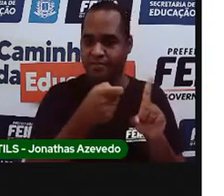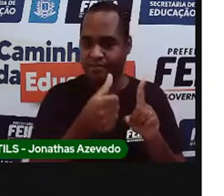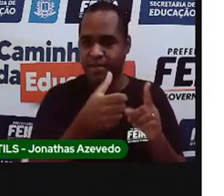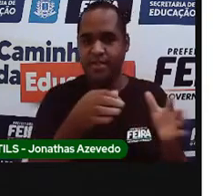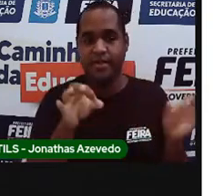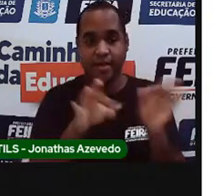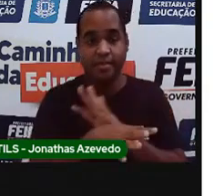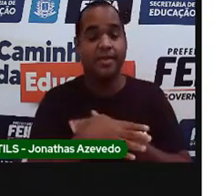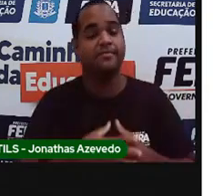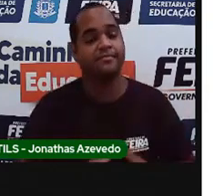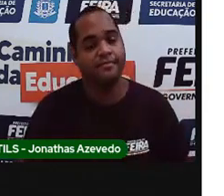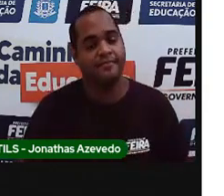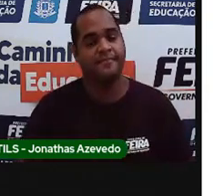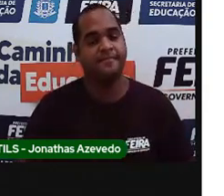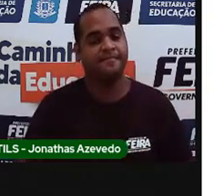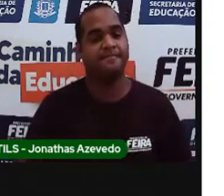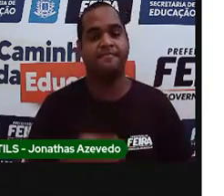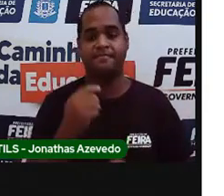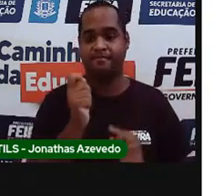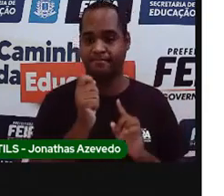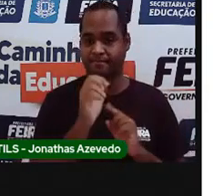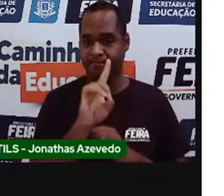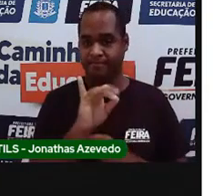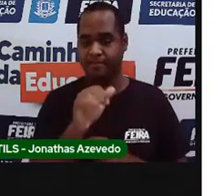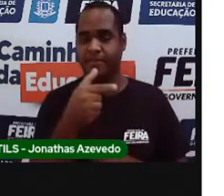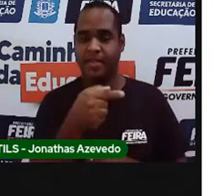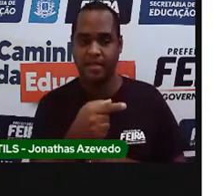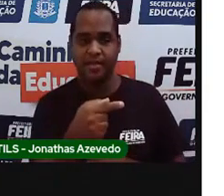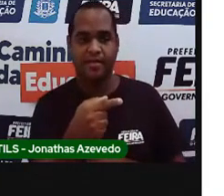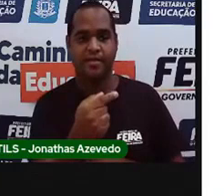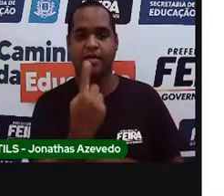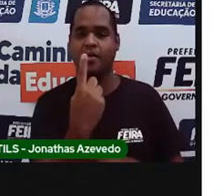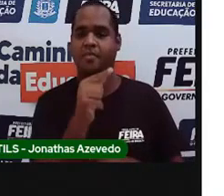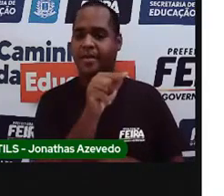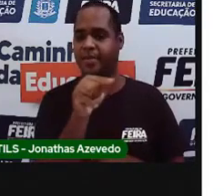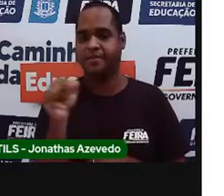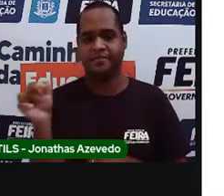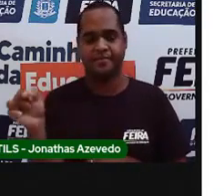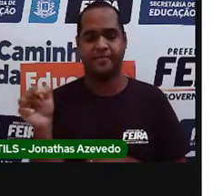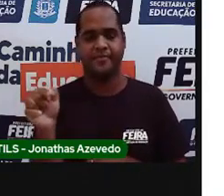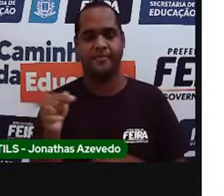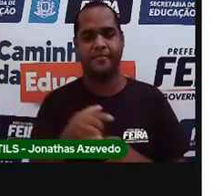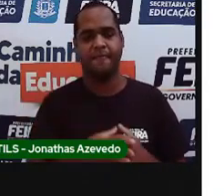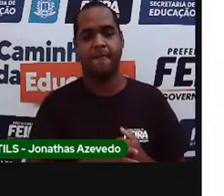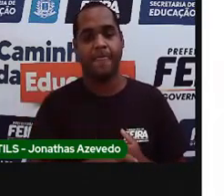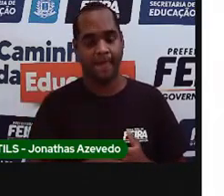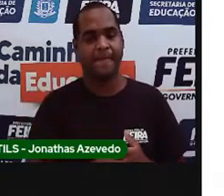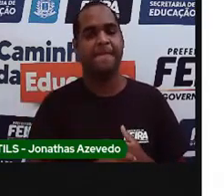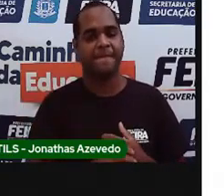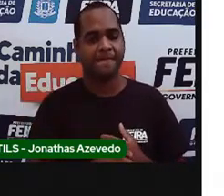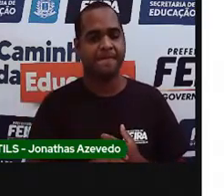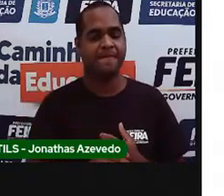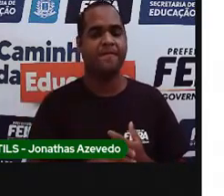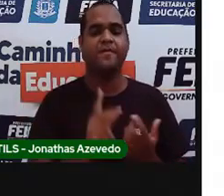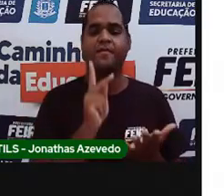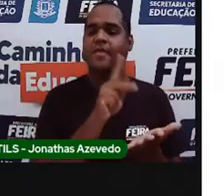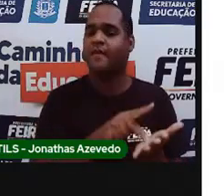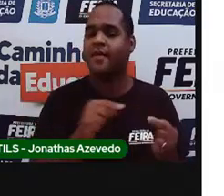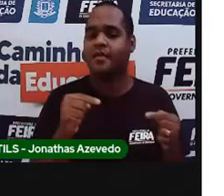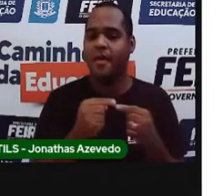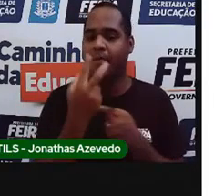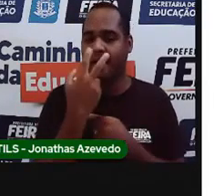Olha só, sete dias é uma semana. Não é verdade? Então,